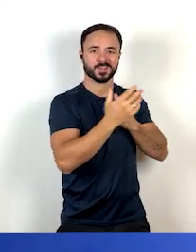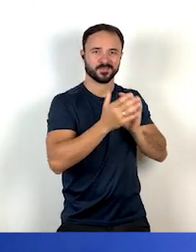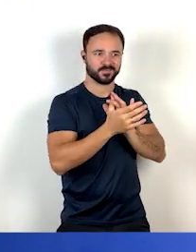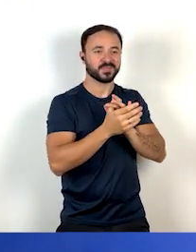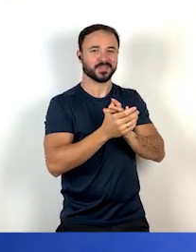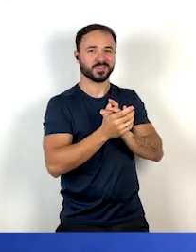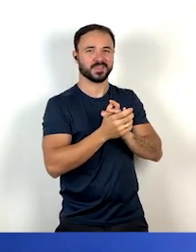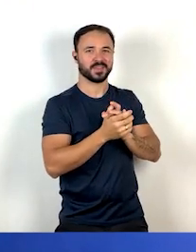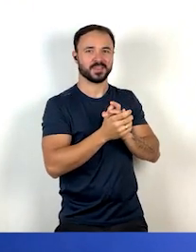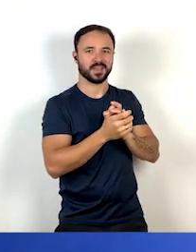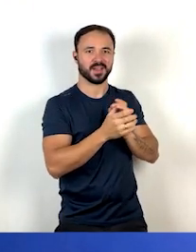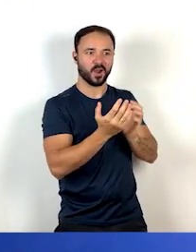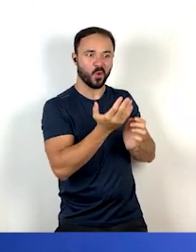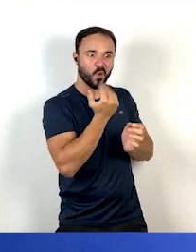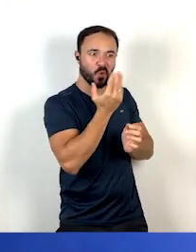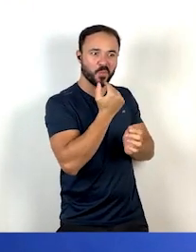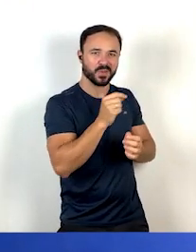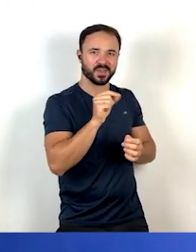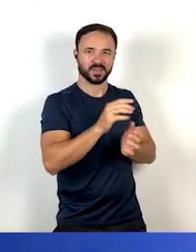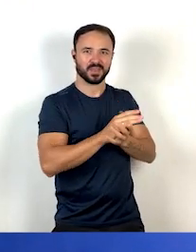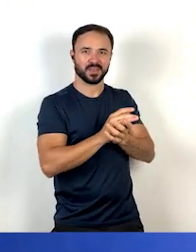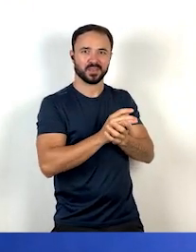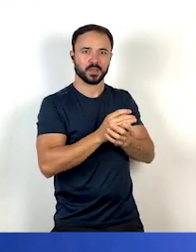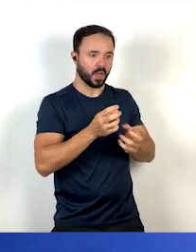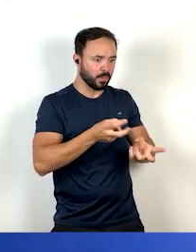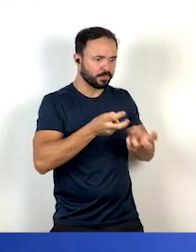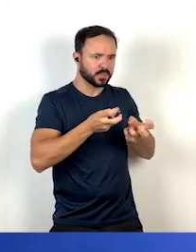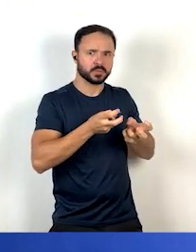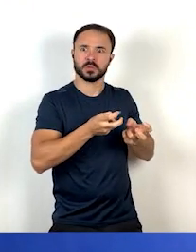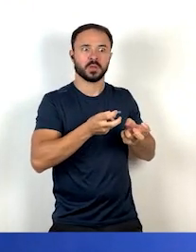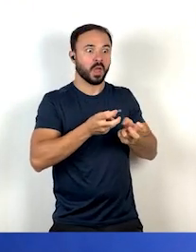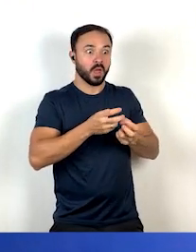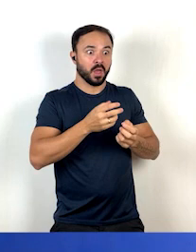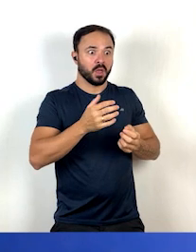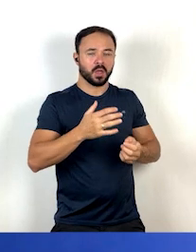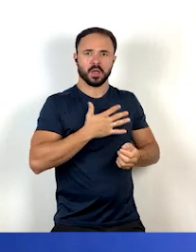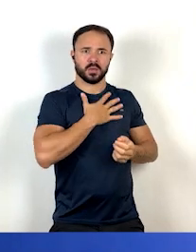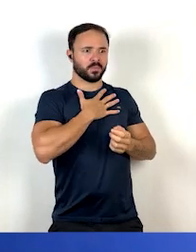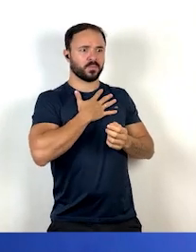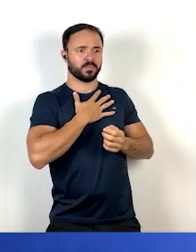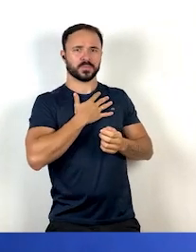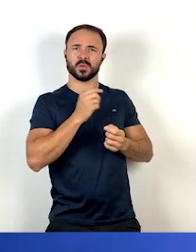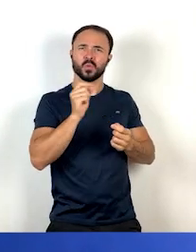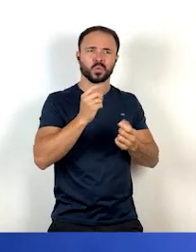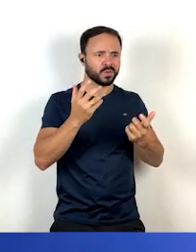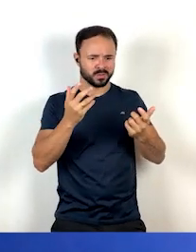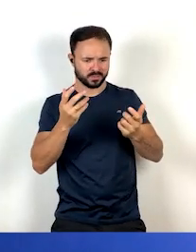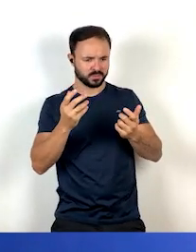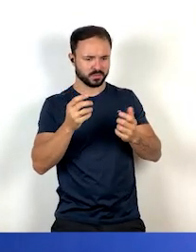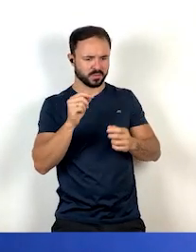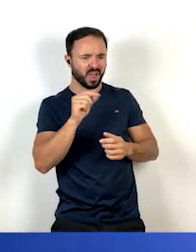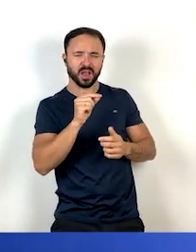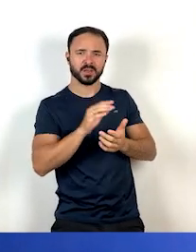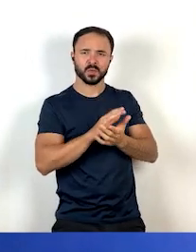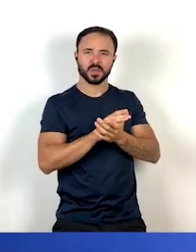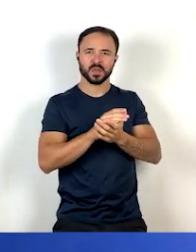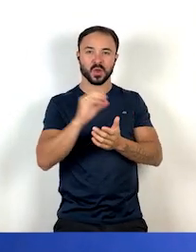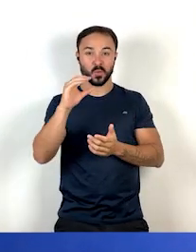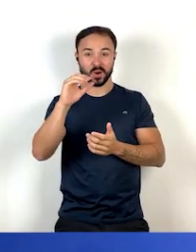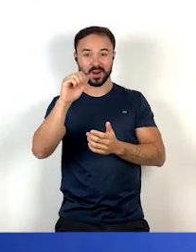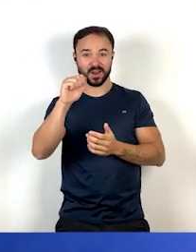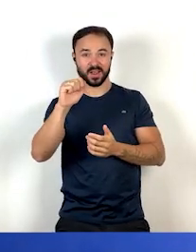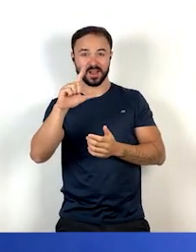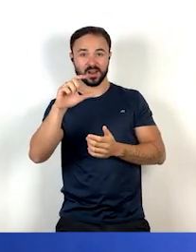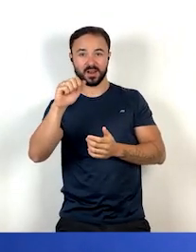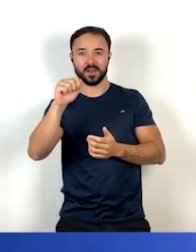começar a bicar a caça, por sorte, percebeu o engano e falou, Ué, não